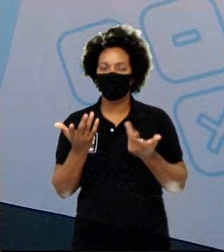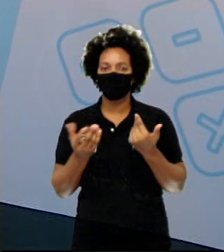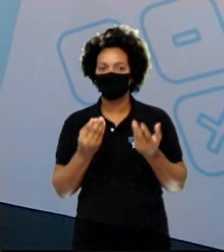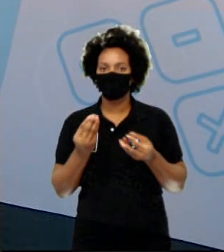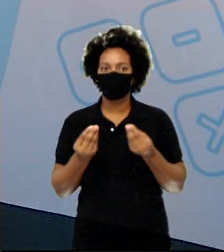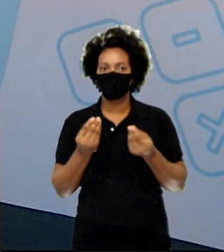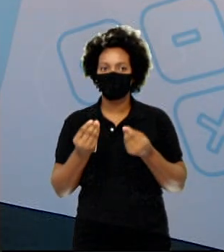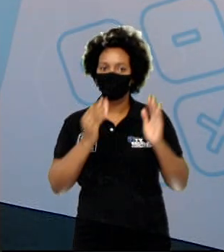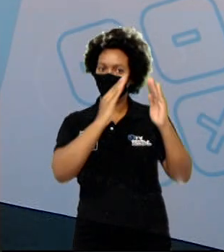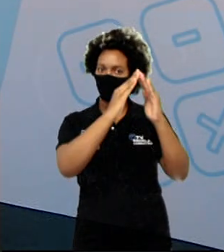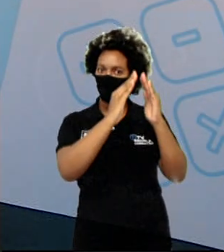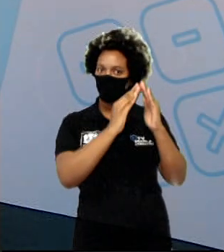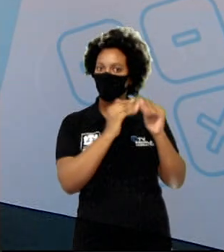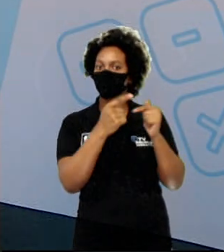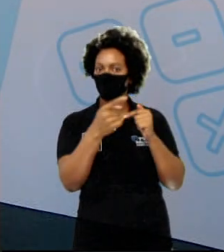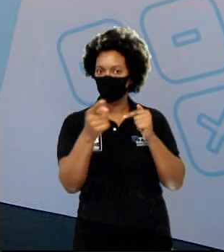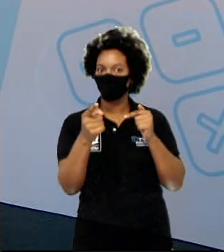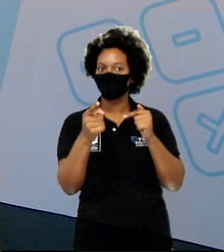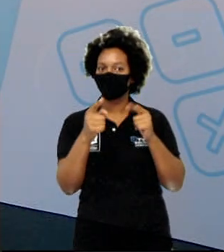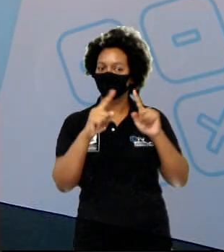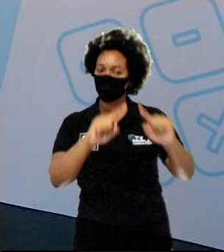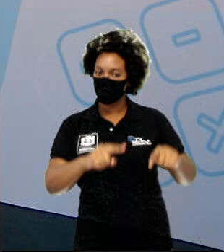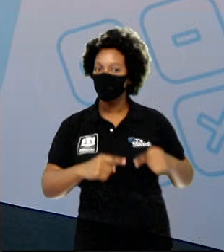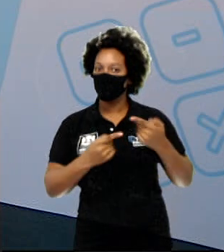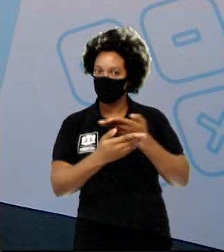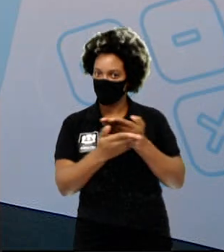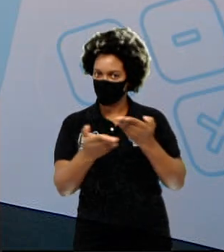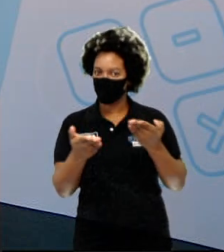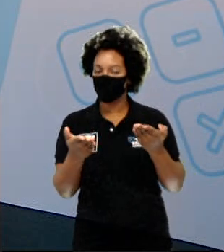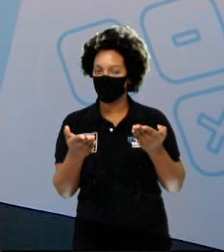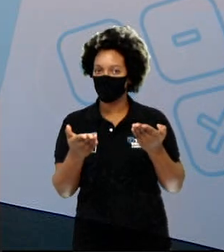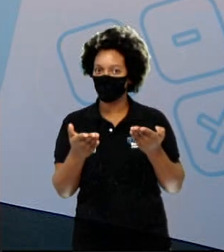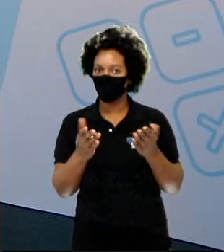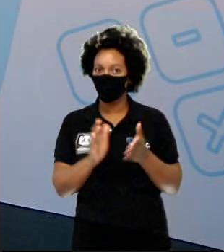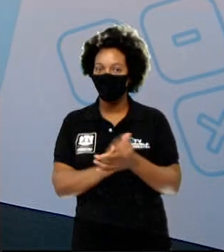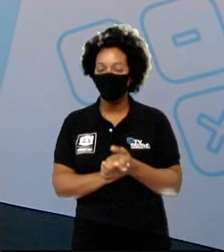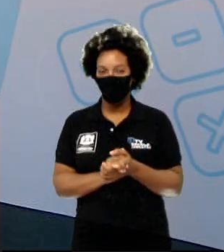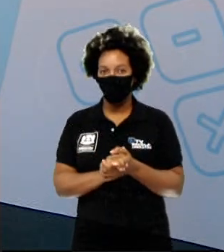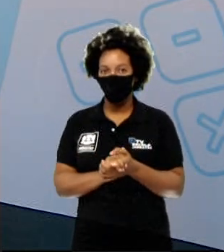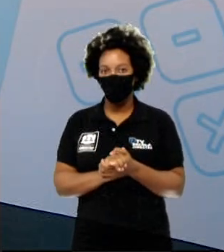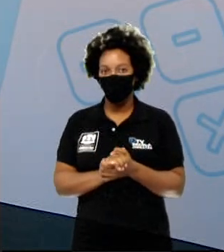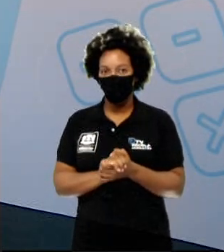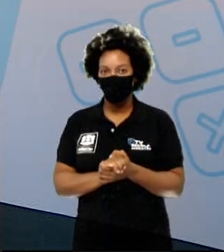era a sua casa? Fica aí o desafio. Então, gente,